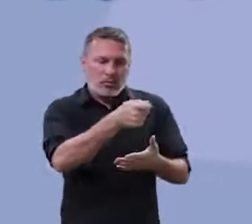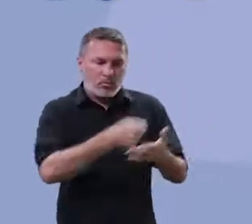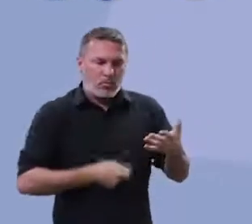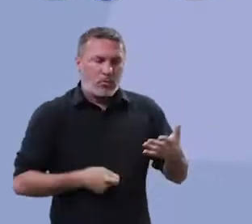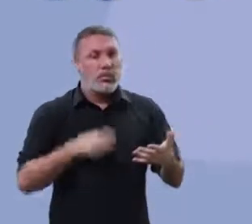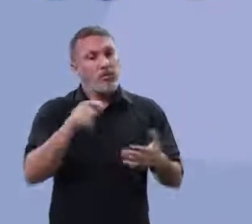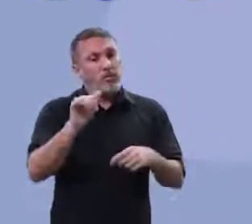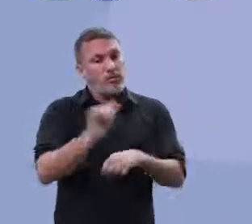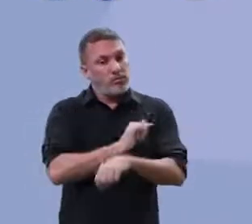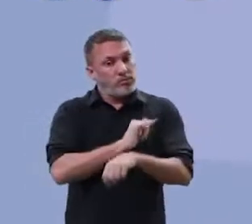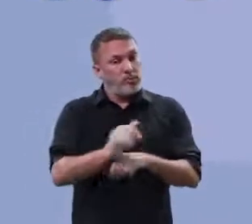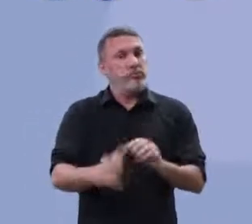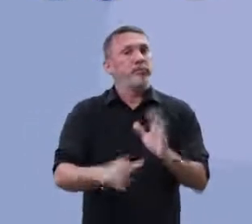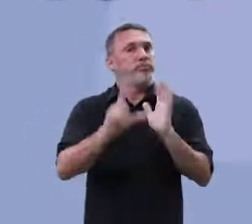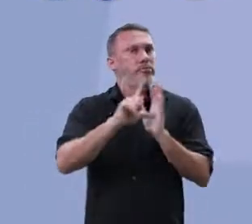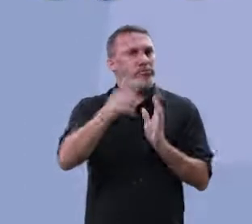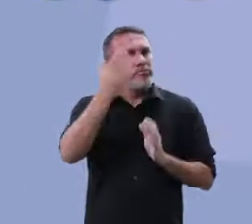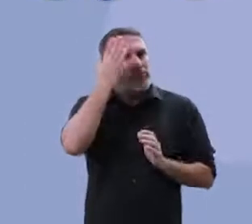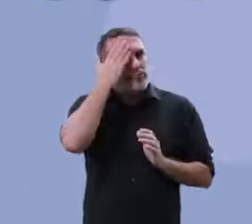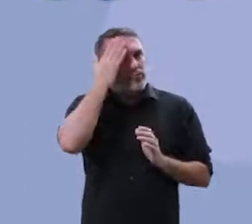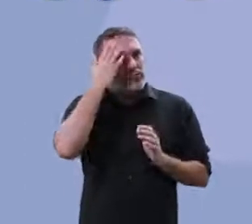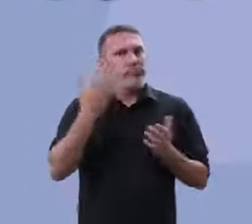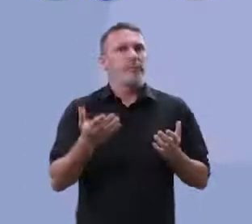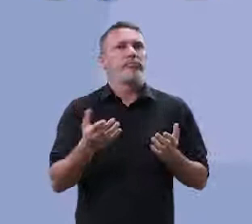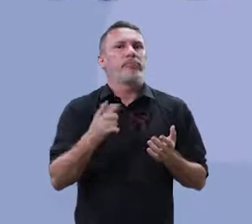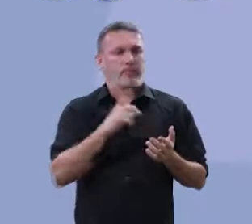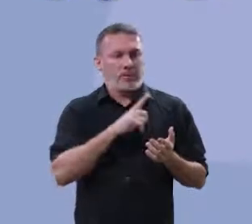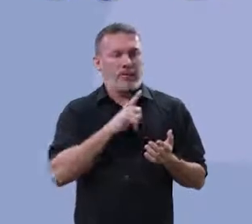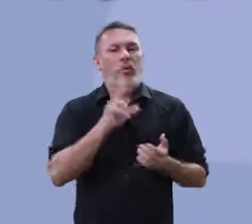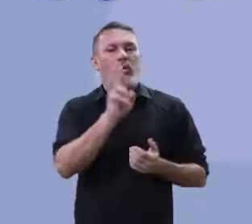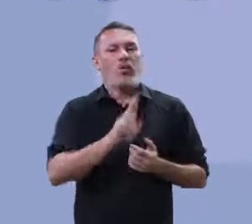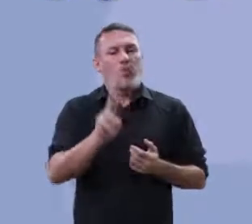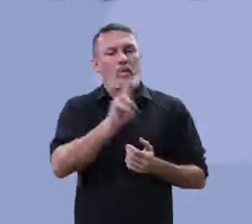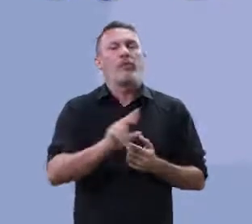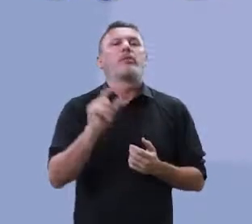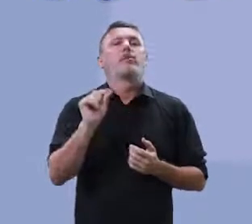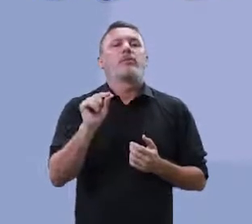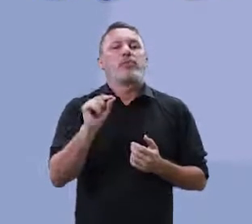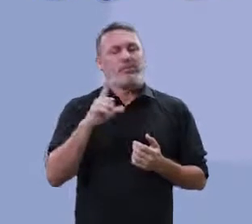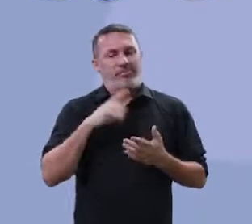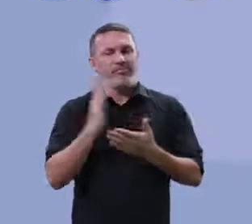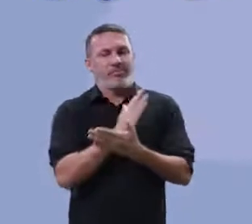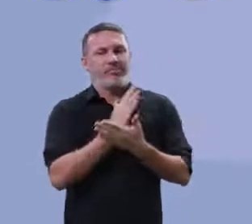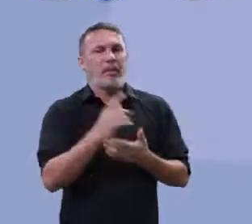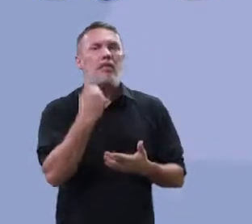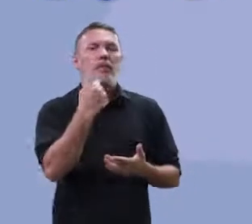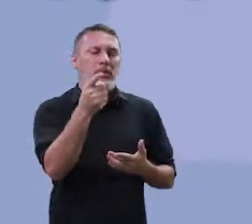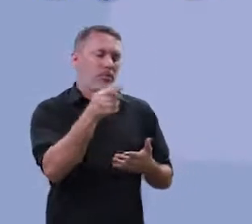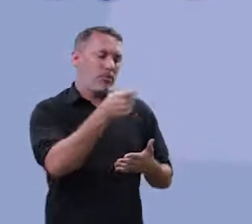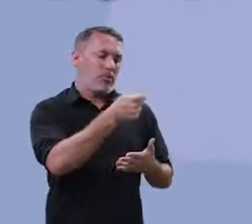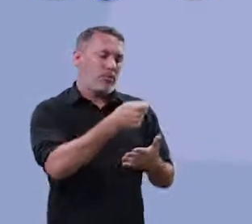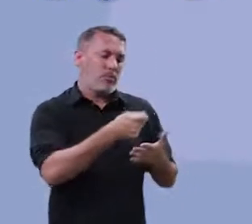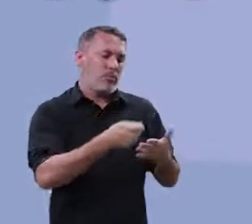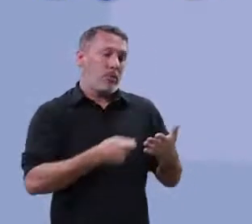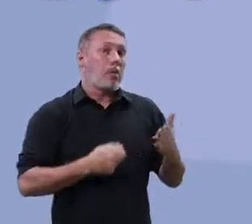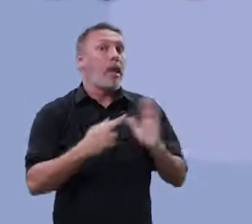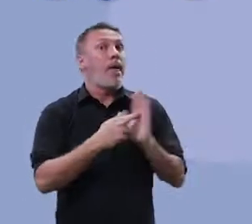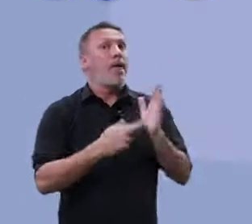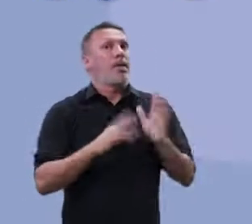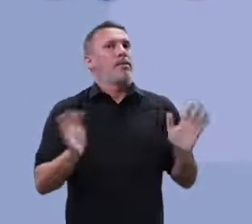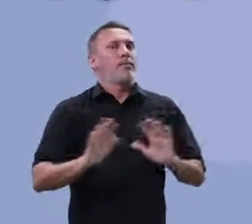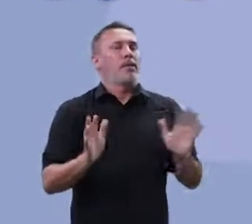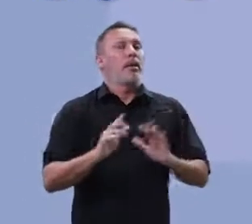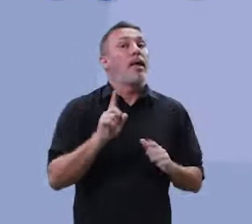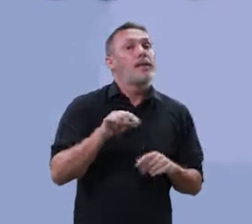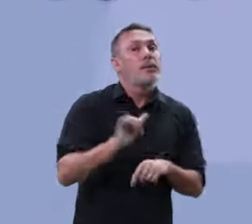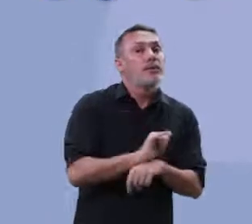fazer a redação. Uma estratégia que alguns alunos vão utilizar é essa. Você faz a redação primeiro. Não é